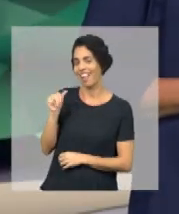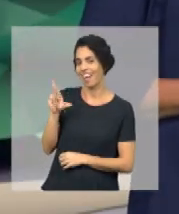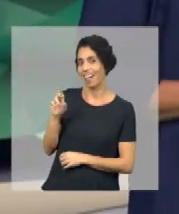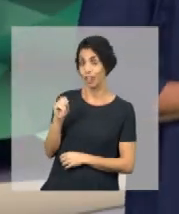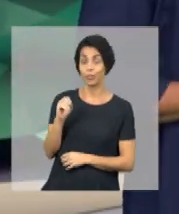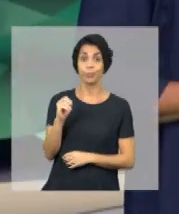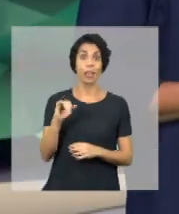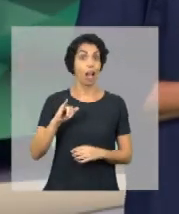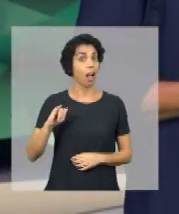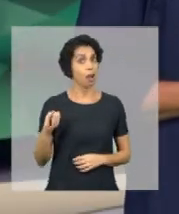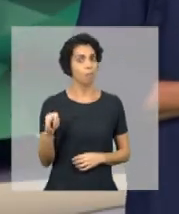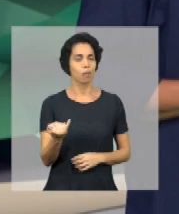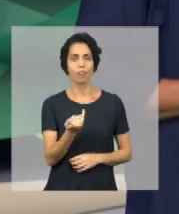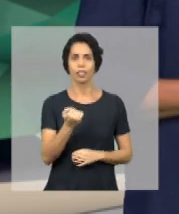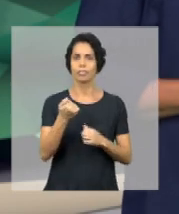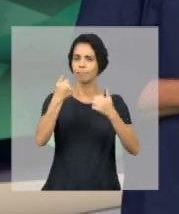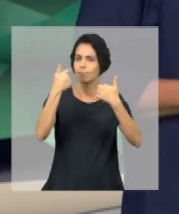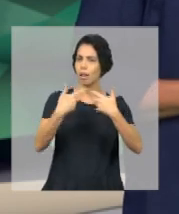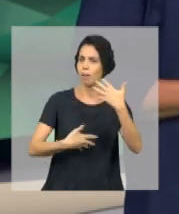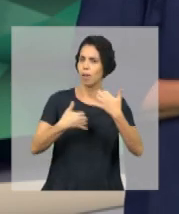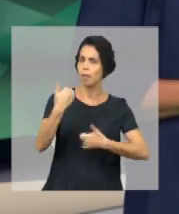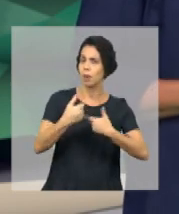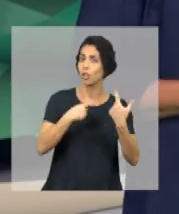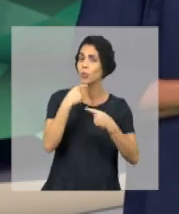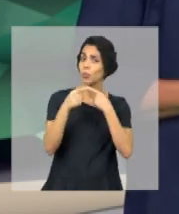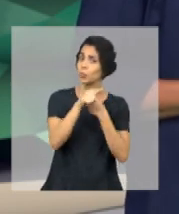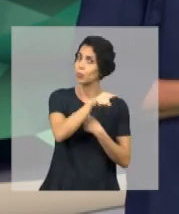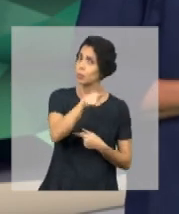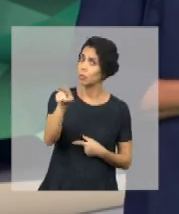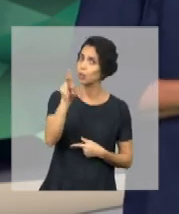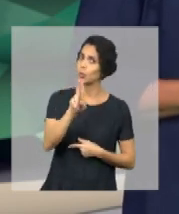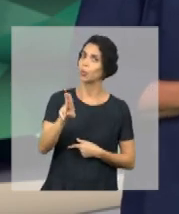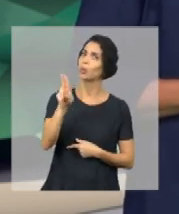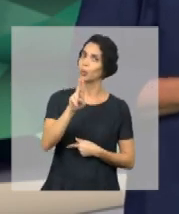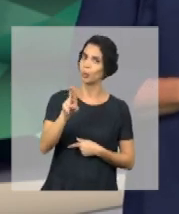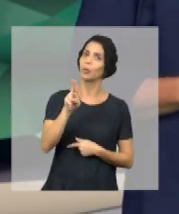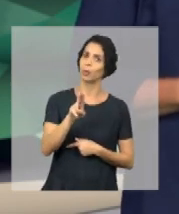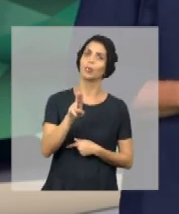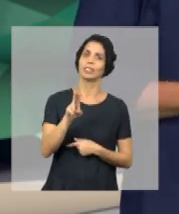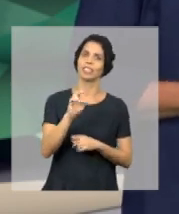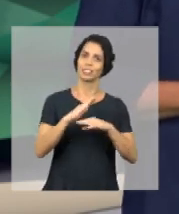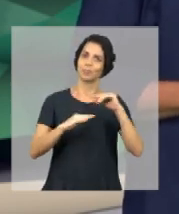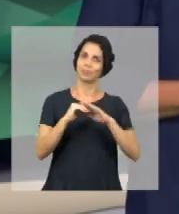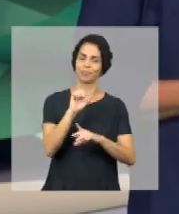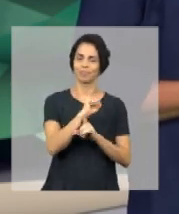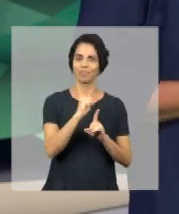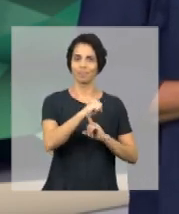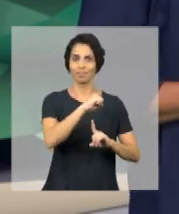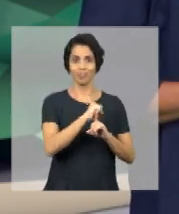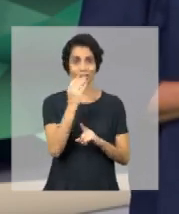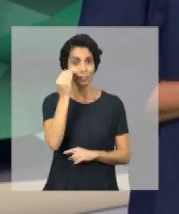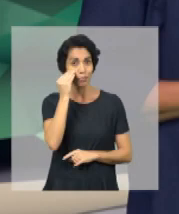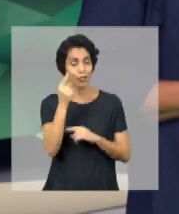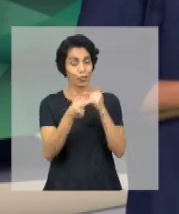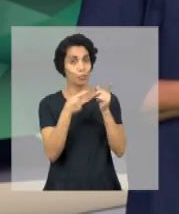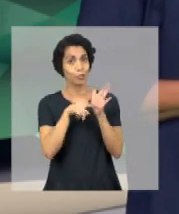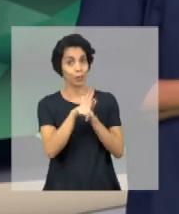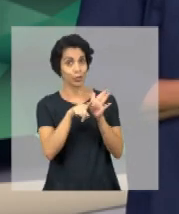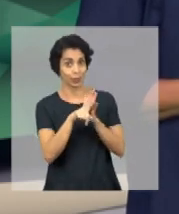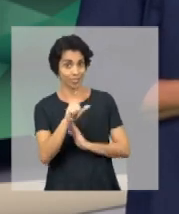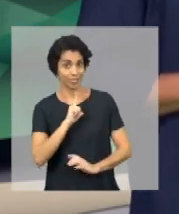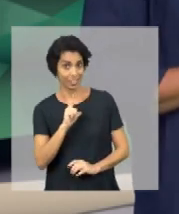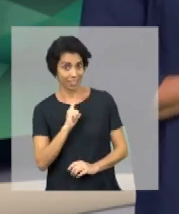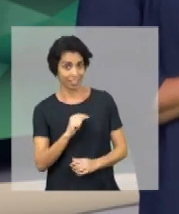E a gente aproveita para esclarecer as dúvidas dos usuários da rede de assistência social. Vamos ver algumas perguntas que